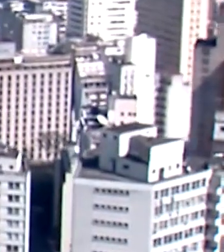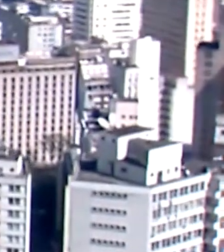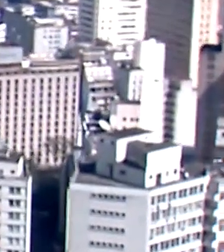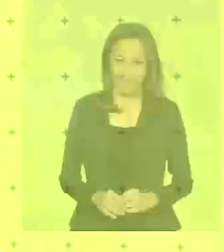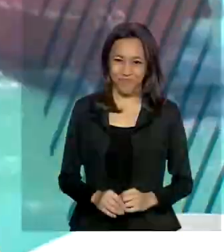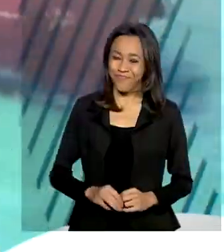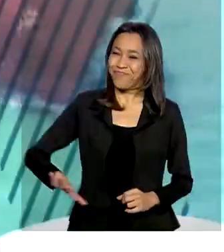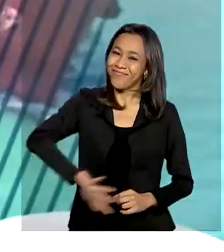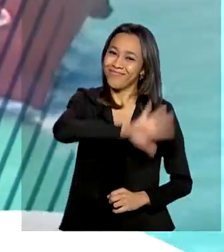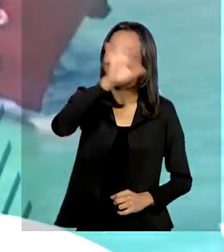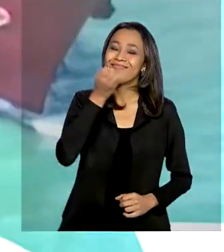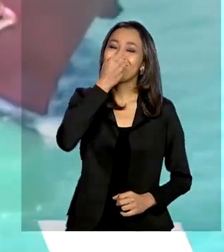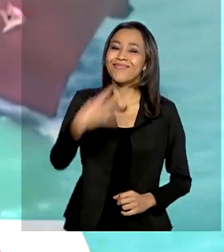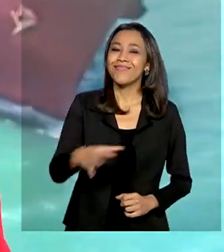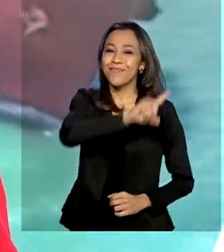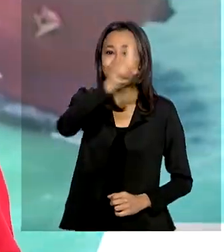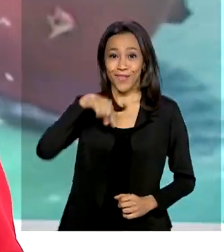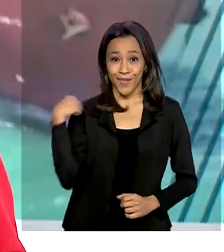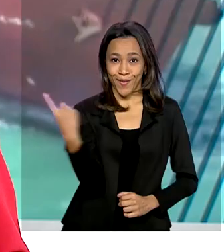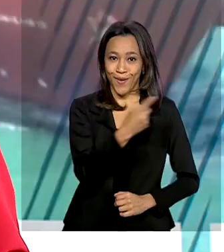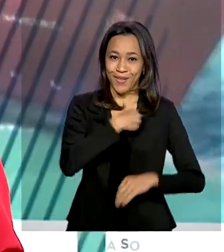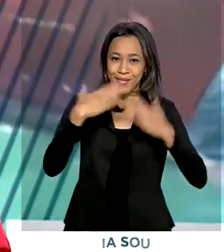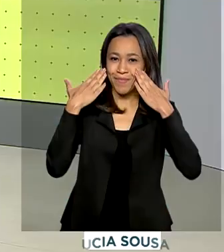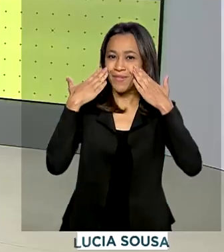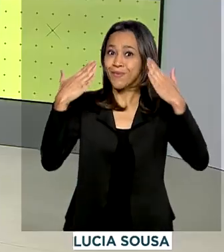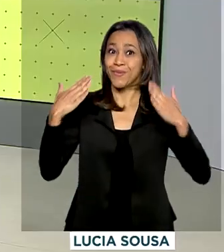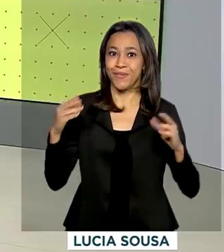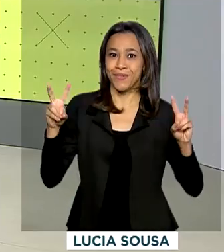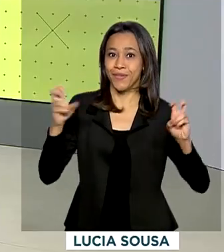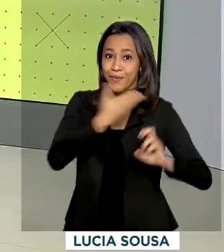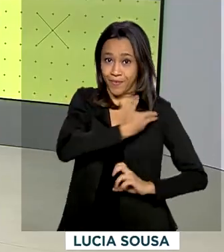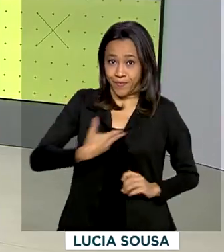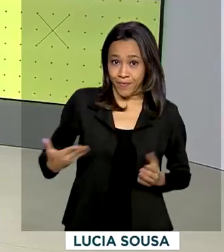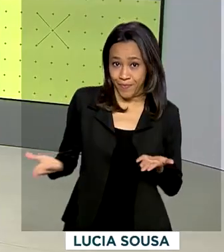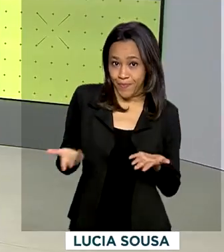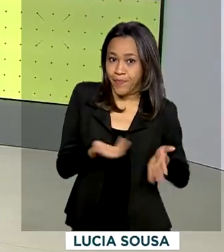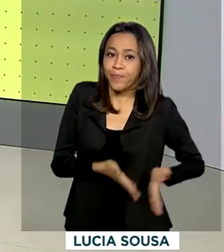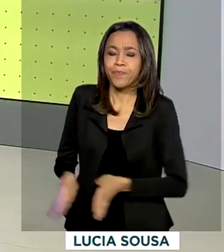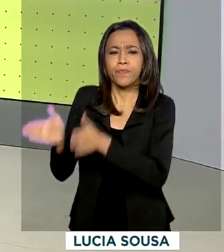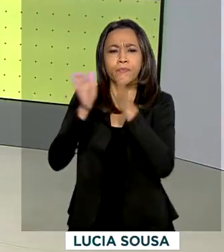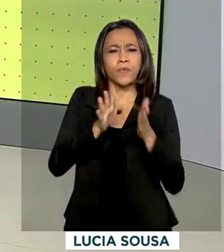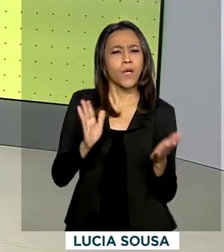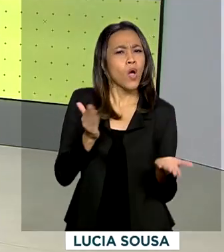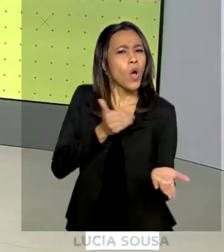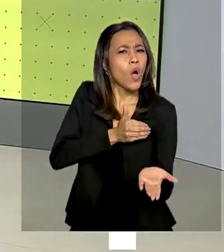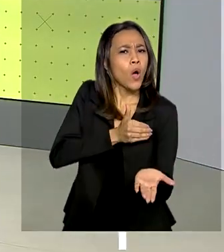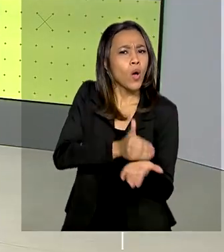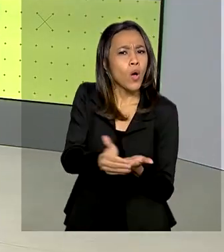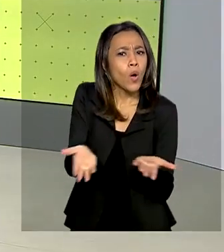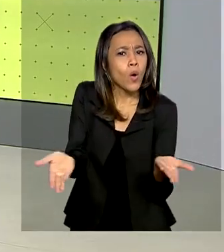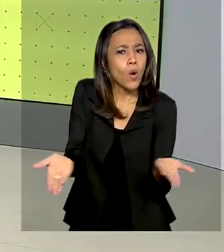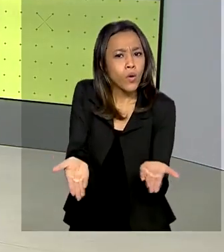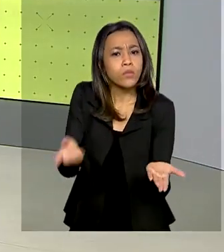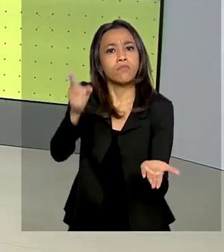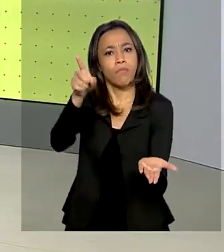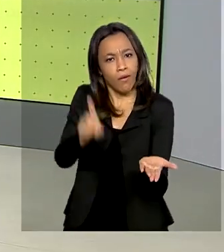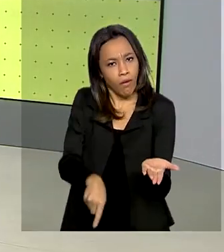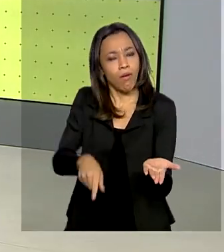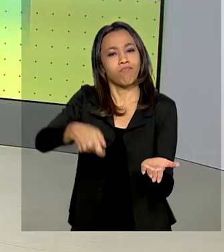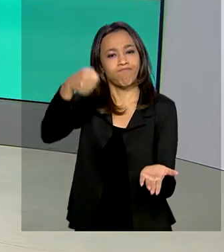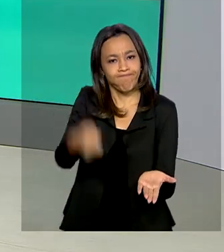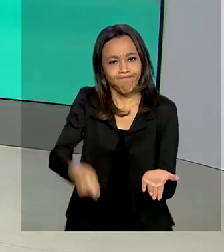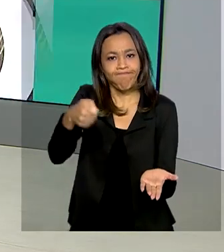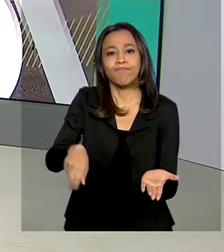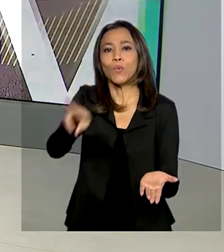Olá, bom dia. Estamos no ar com o Governo Agora. A partir de hoje, é obrigatório o uso de máscaras de